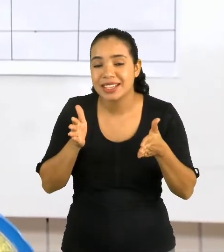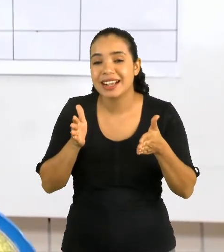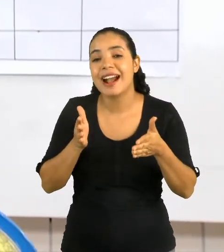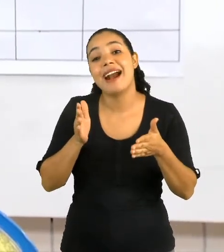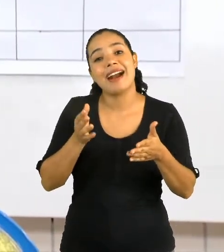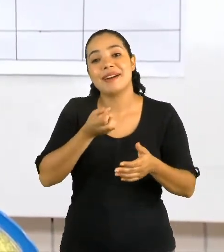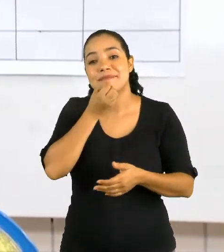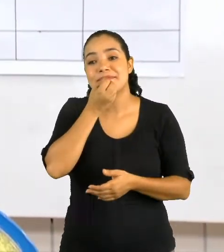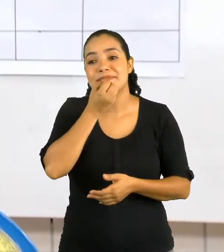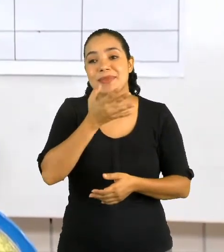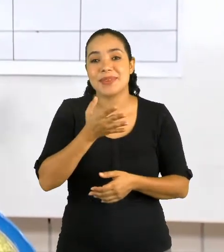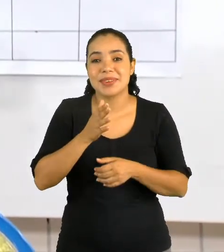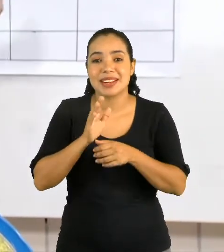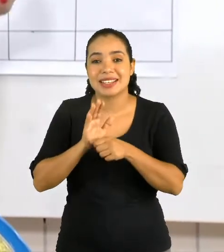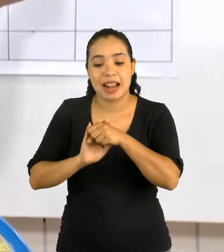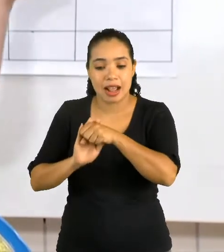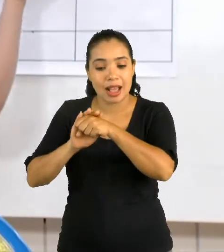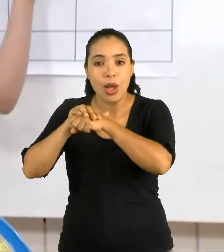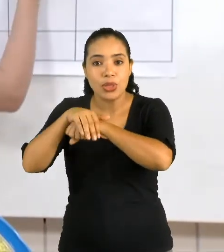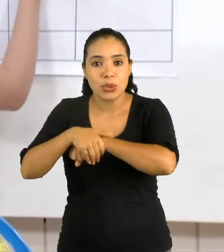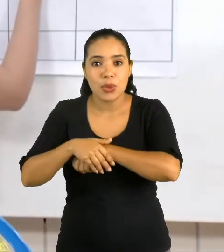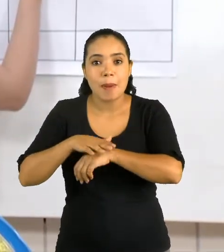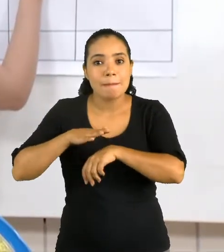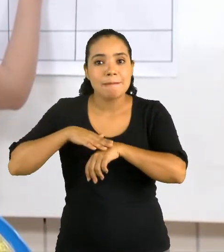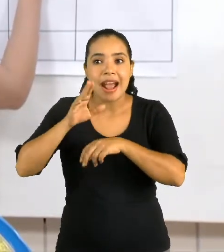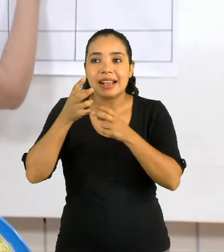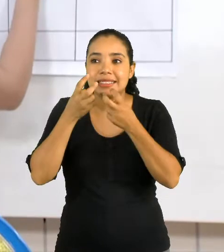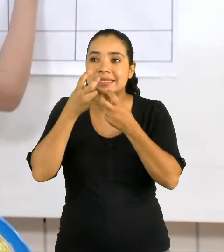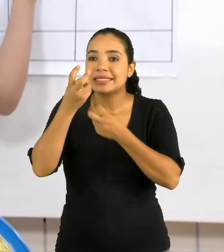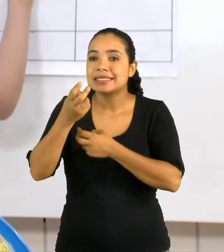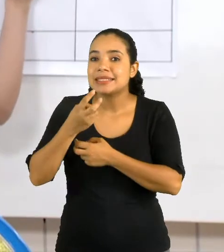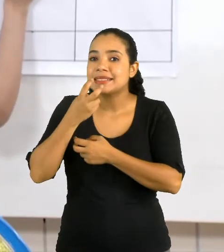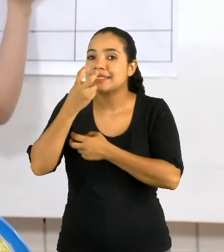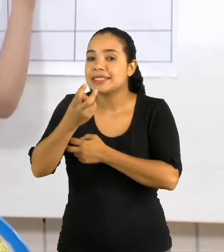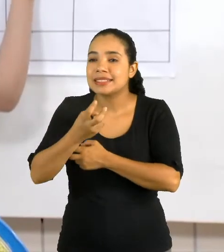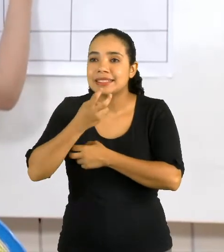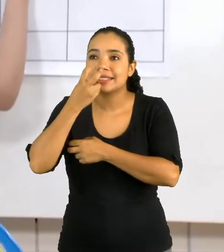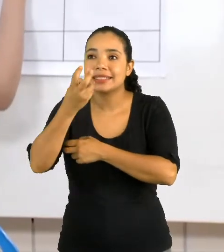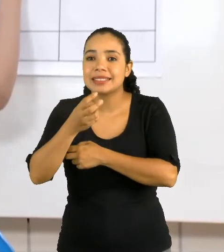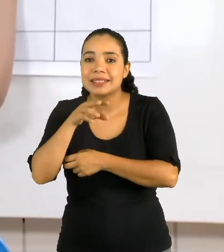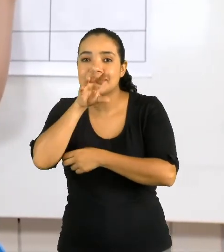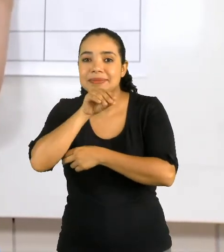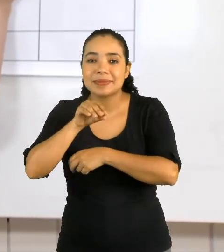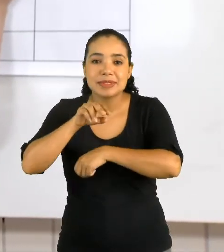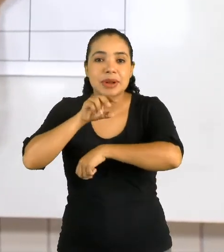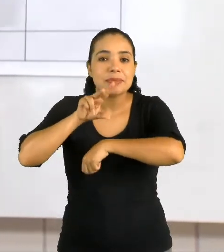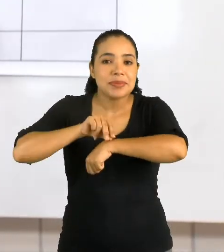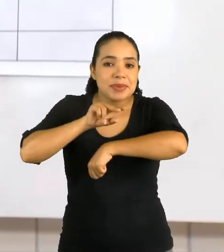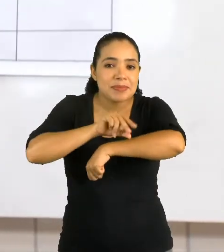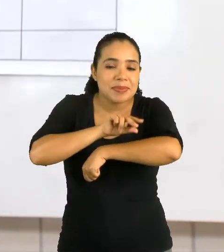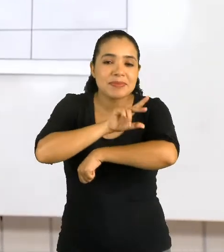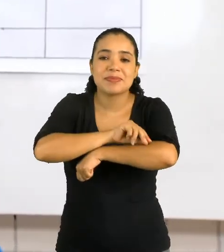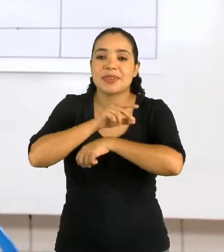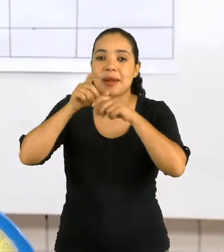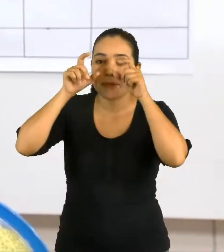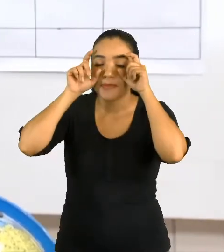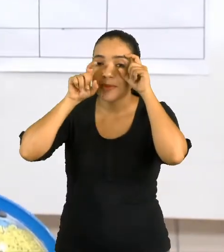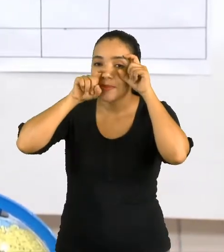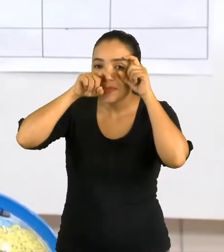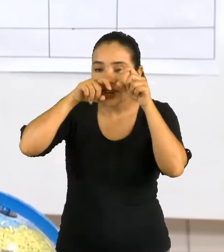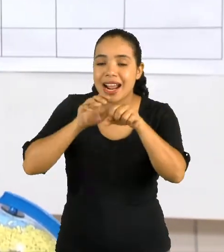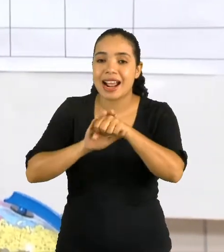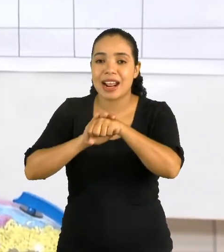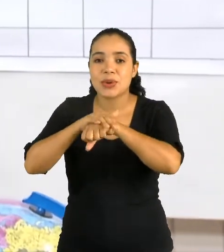muito bem. À noite. Vamos marcar aqui. Noite. Muito bem.